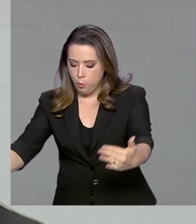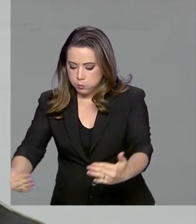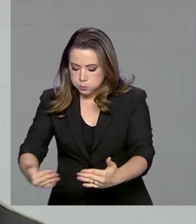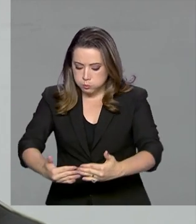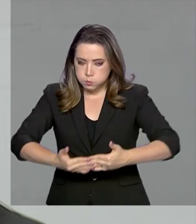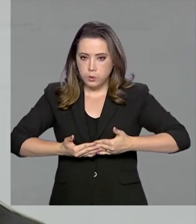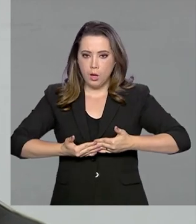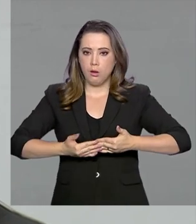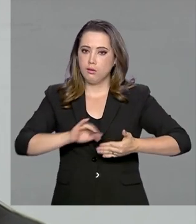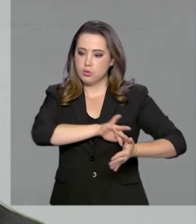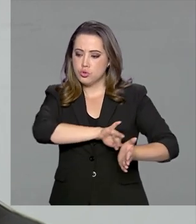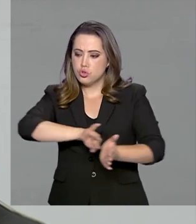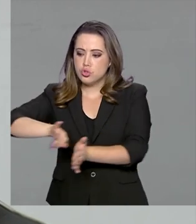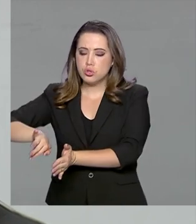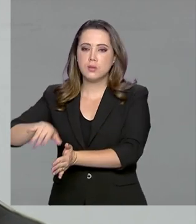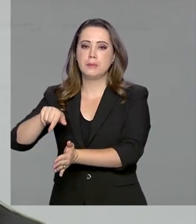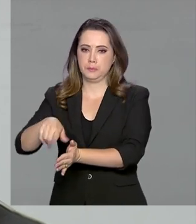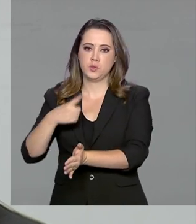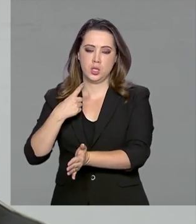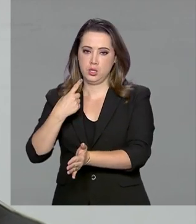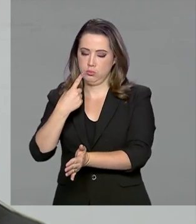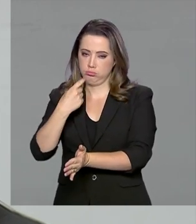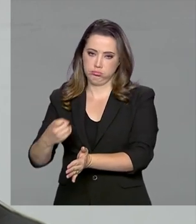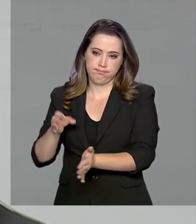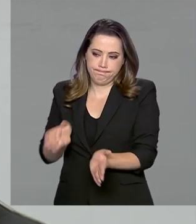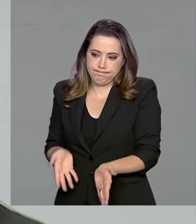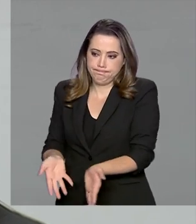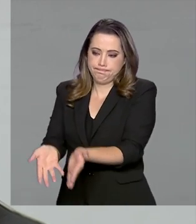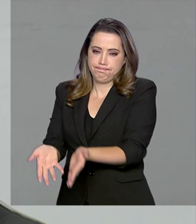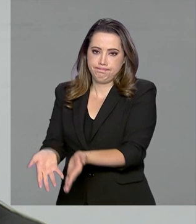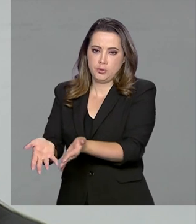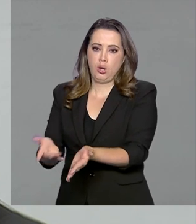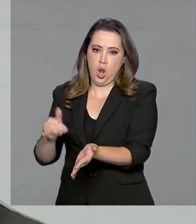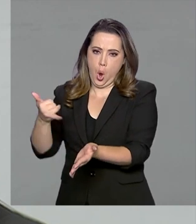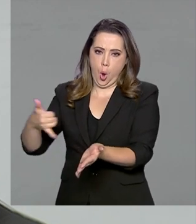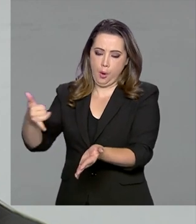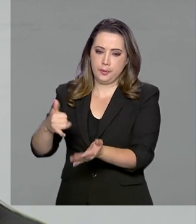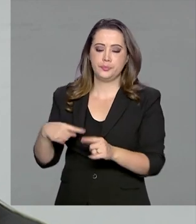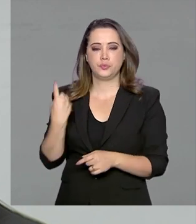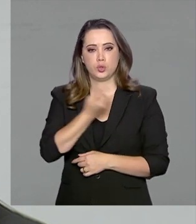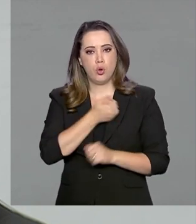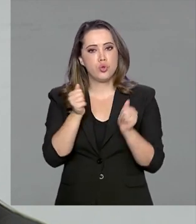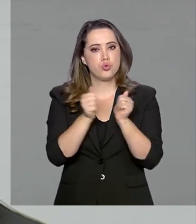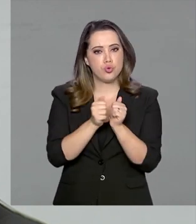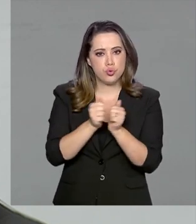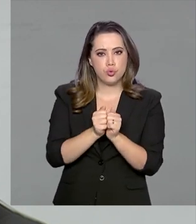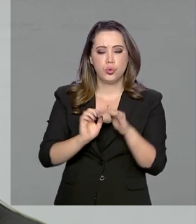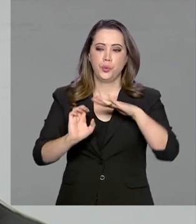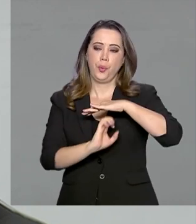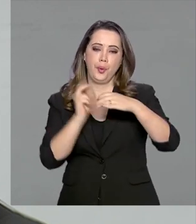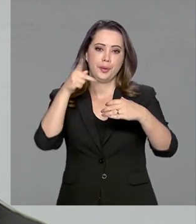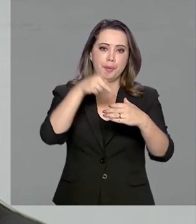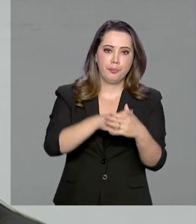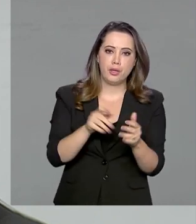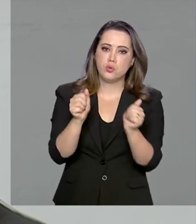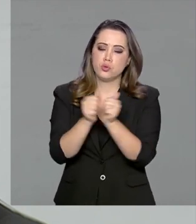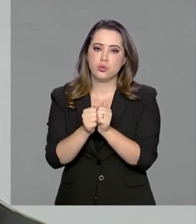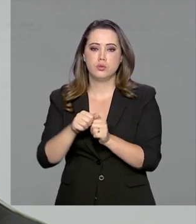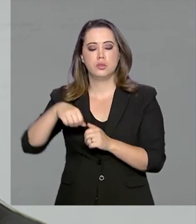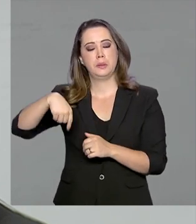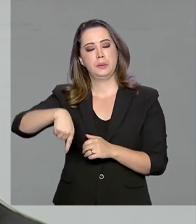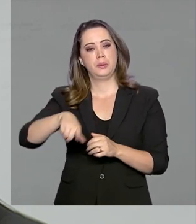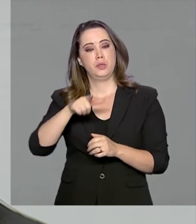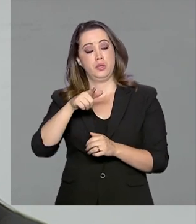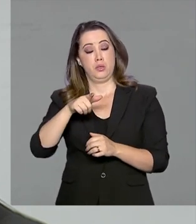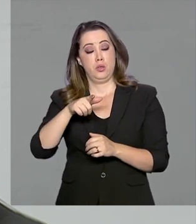coordenando com os outros órgãos governamentais, Petrobras, Marinha, ANP, os governos estaduais,